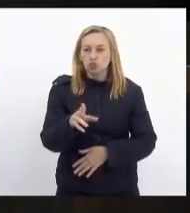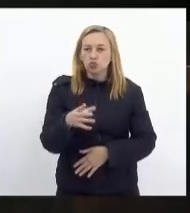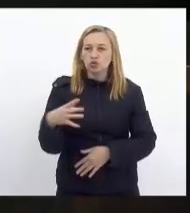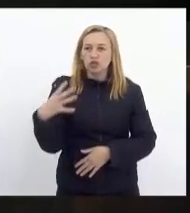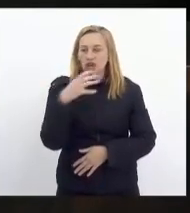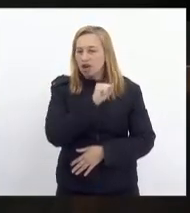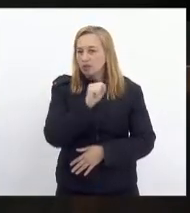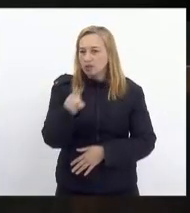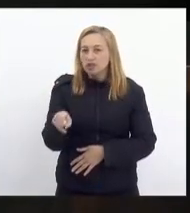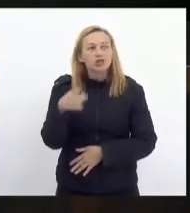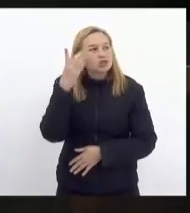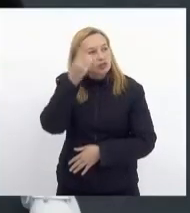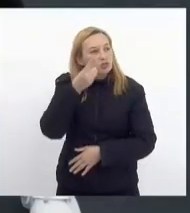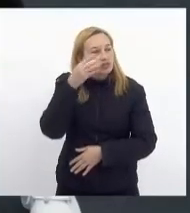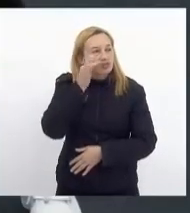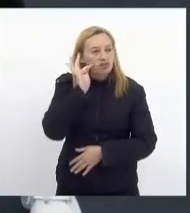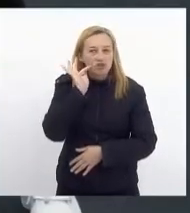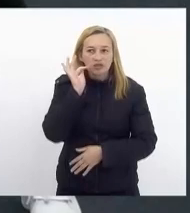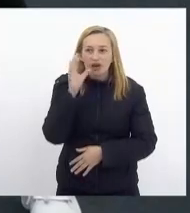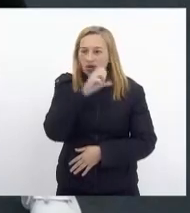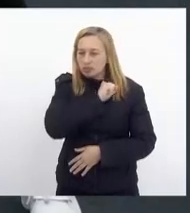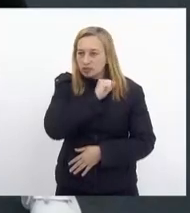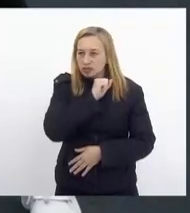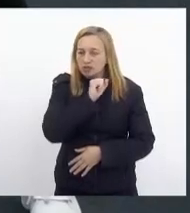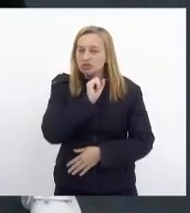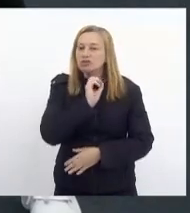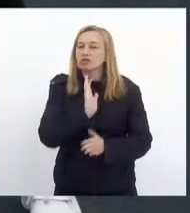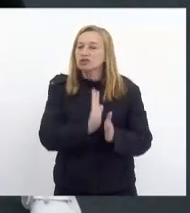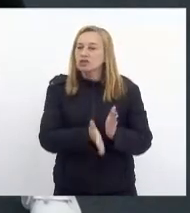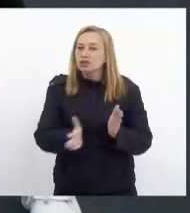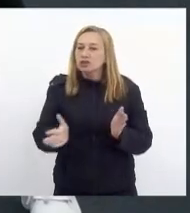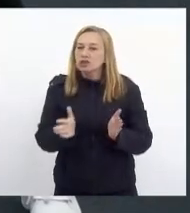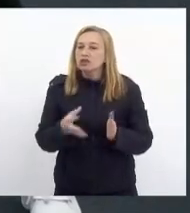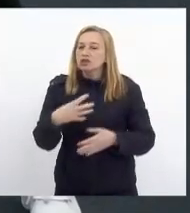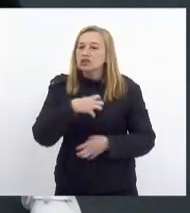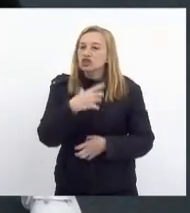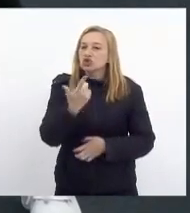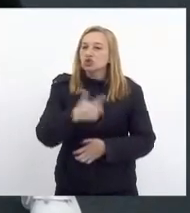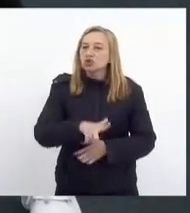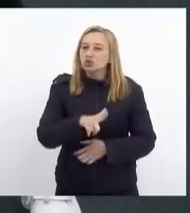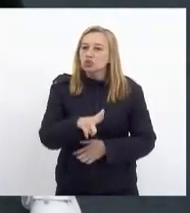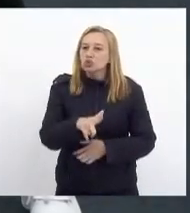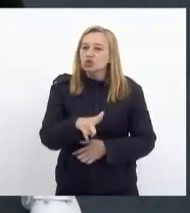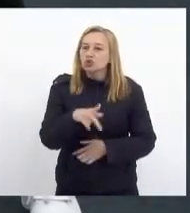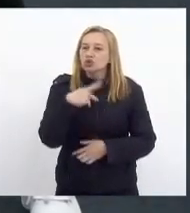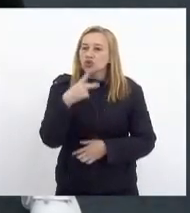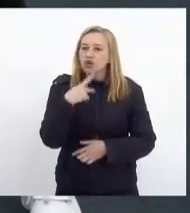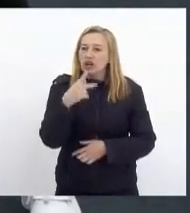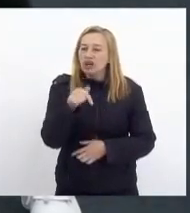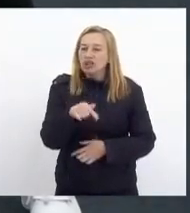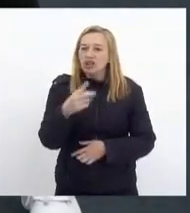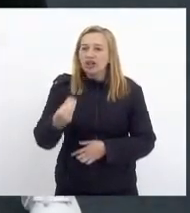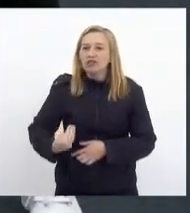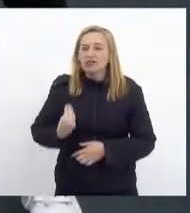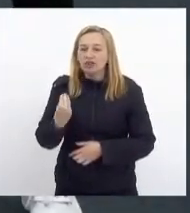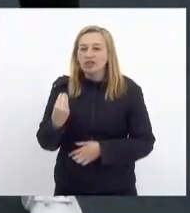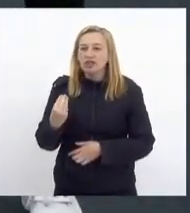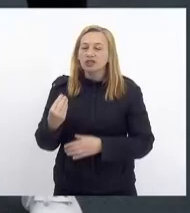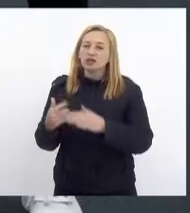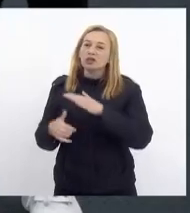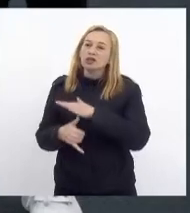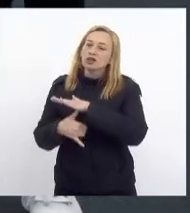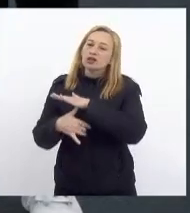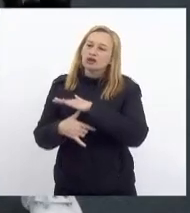rápido, aí o deputado Flávio Serafim. Tia Ju, rapidamente, meu Pela Ordem, no sentido de, mais uma vez, destacando aqui a presença do reitor da